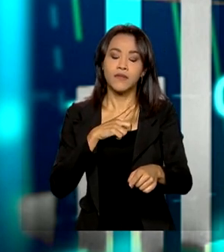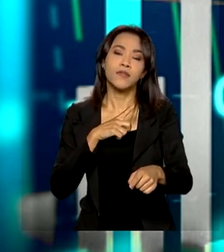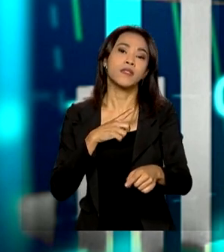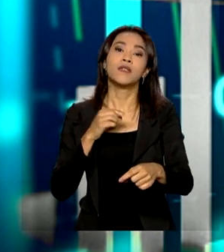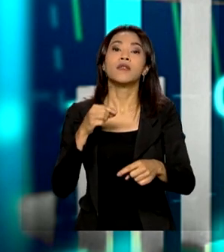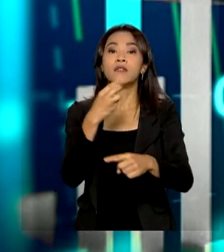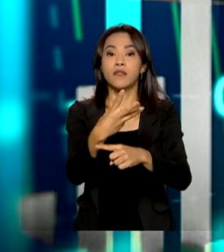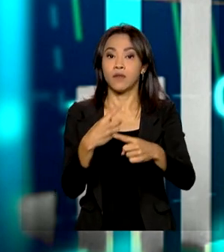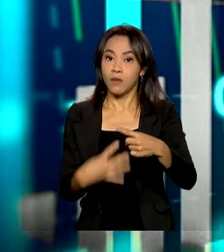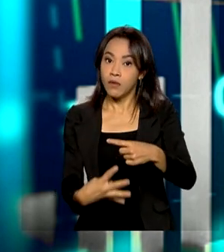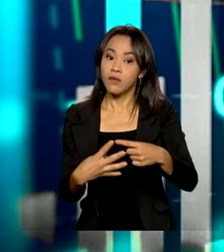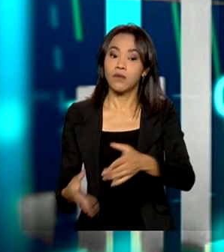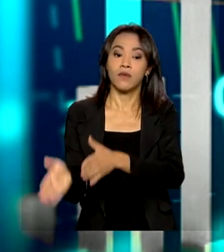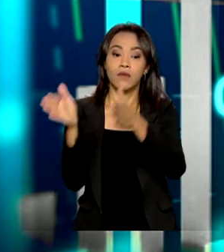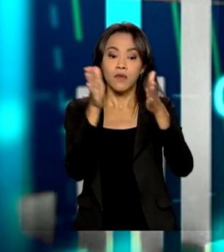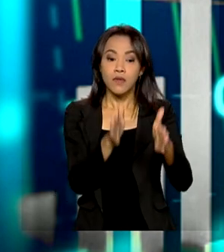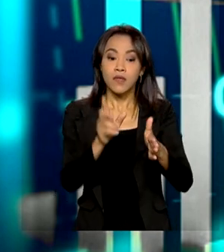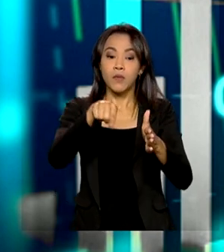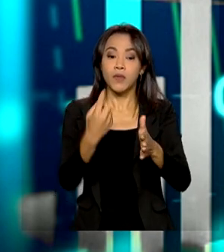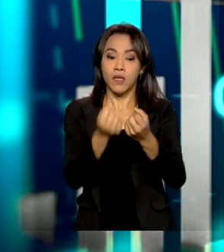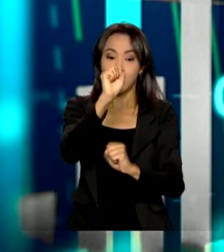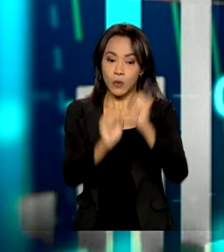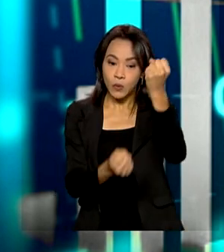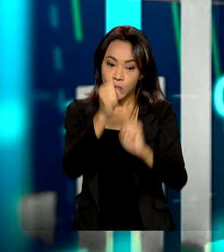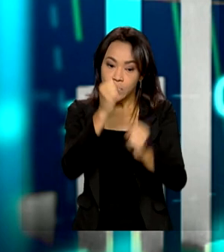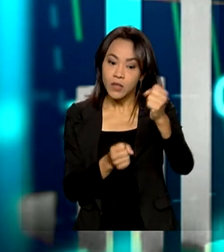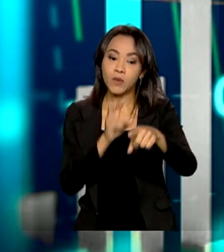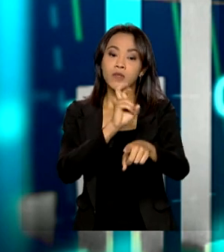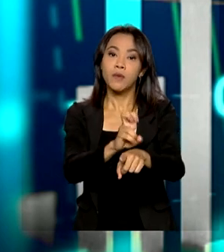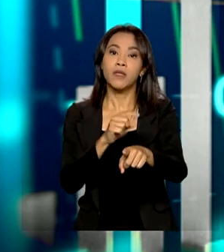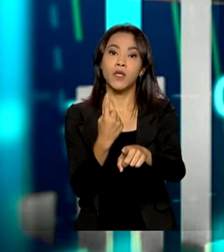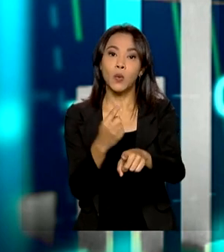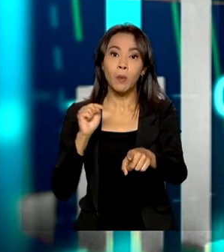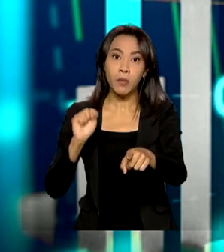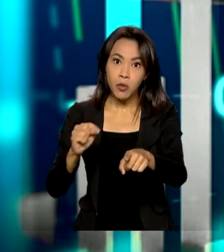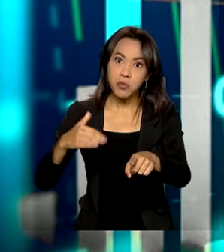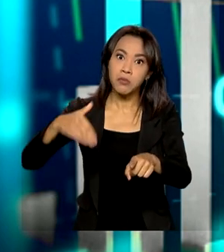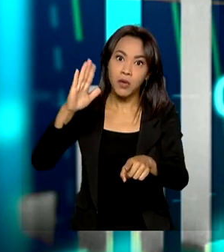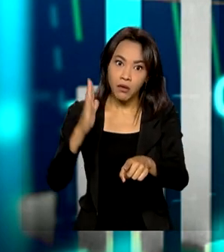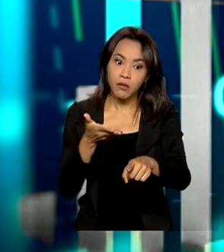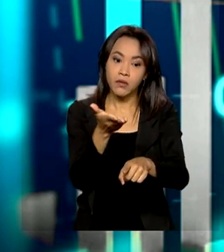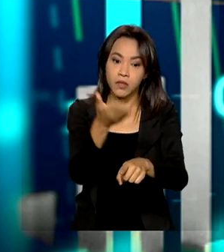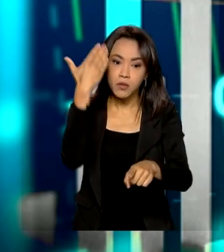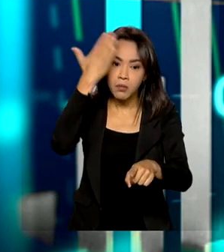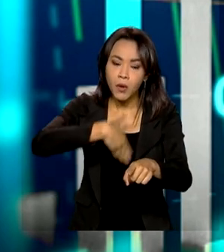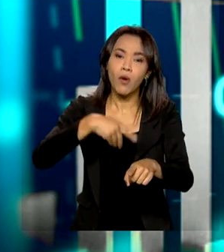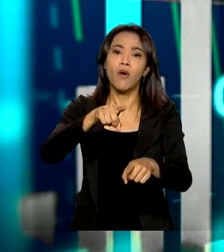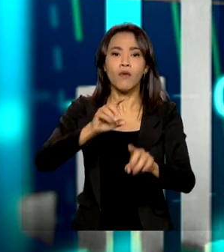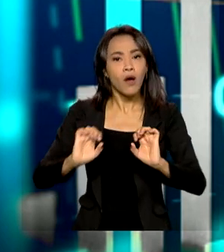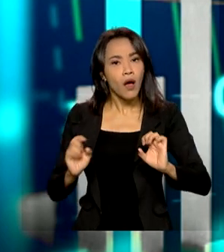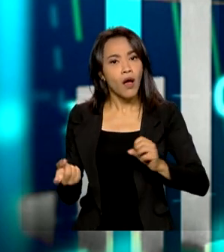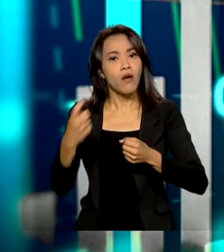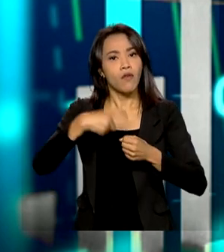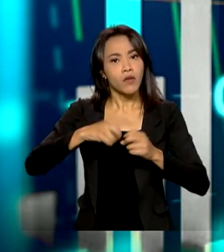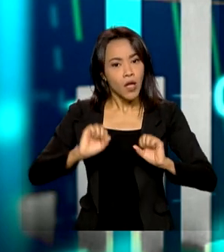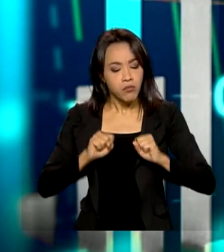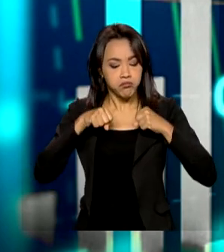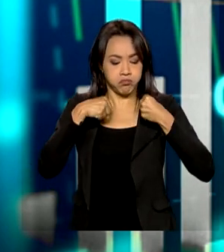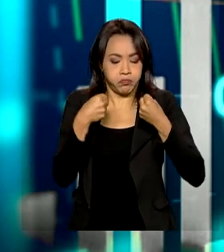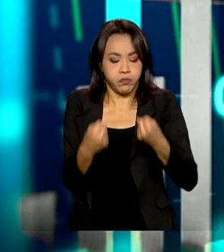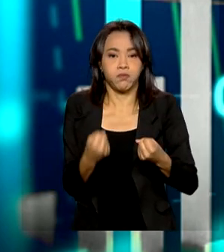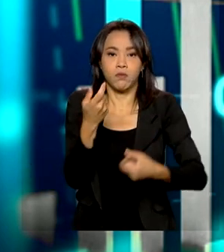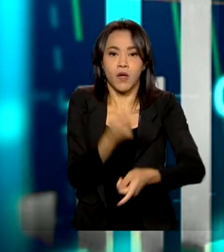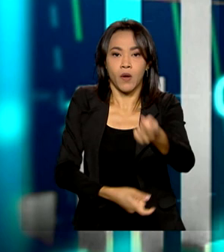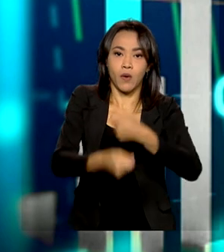gerais da economia, seguido pela indústria com 51 mil novos postos gerados, o que demonstra a retomada econômica que está acontecendo